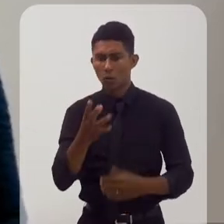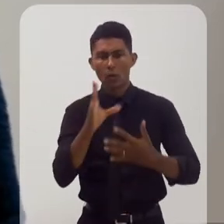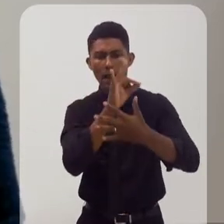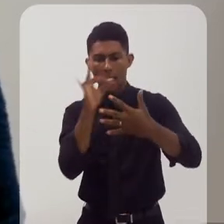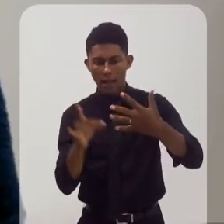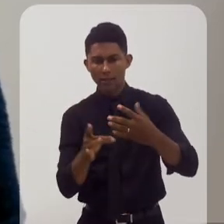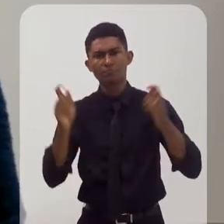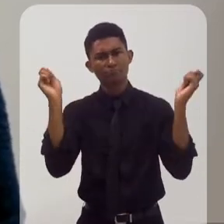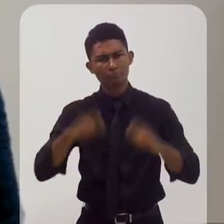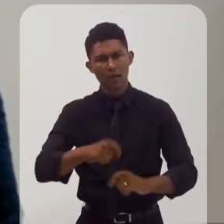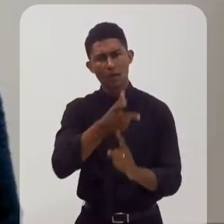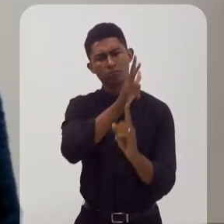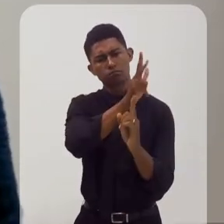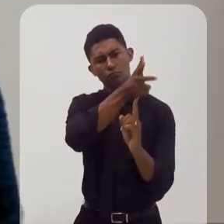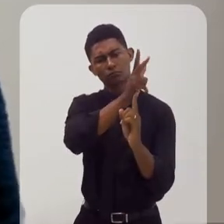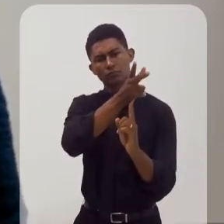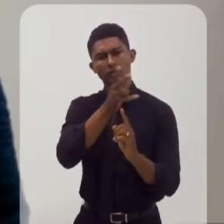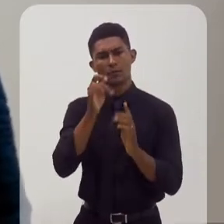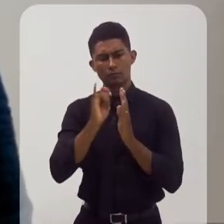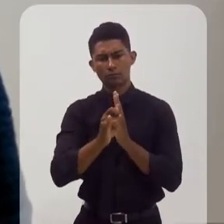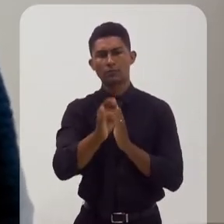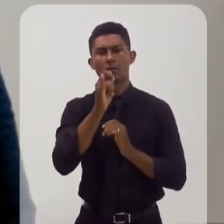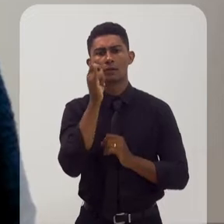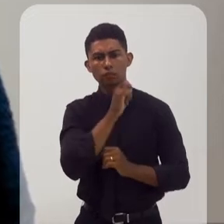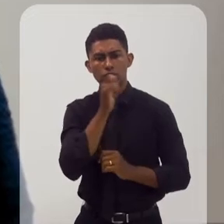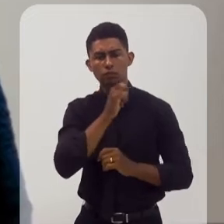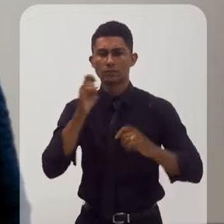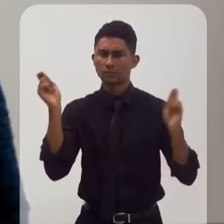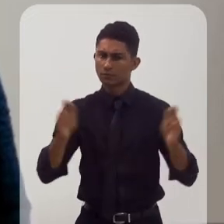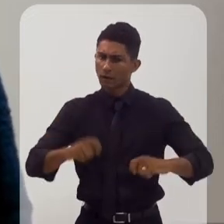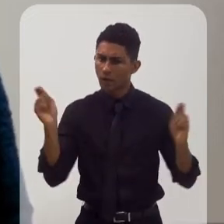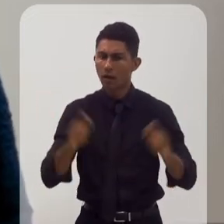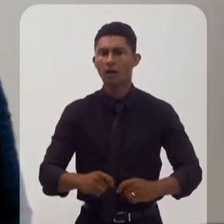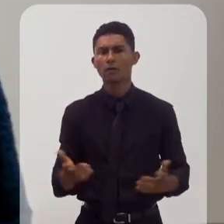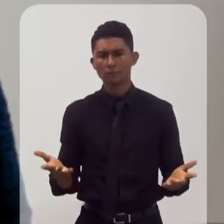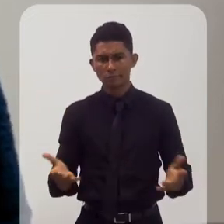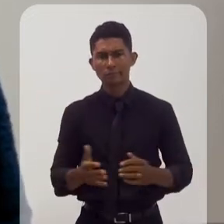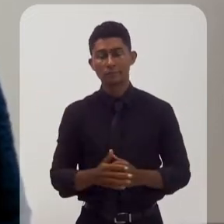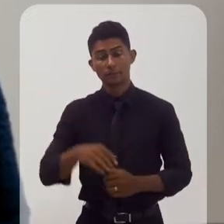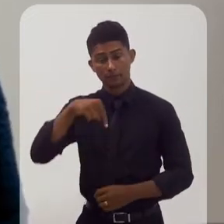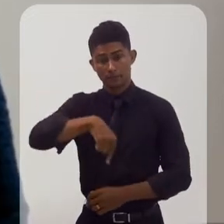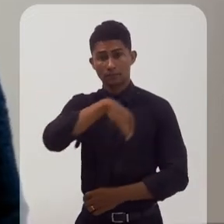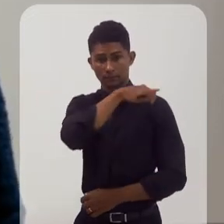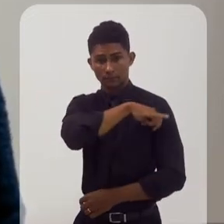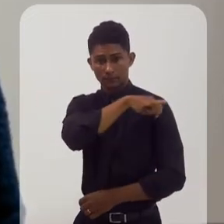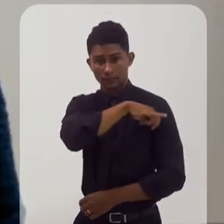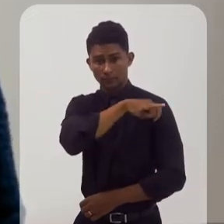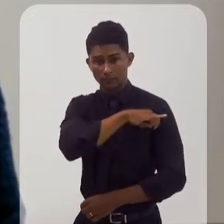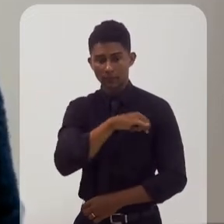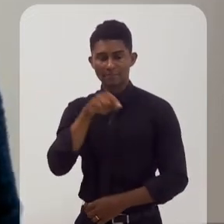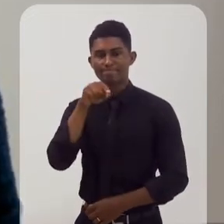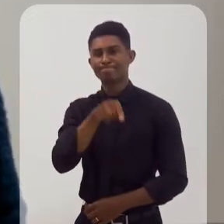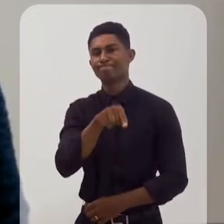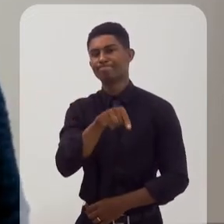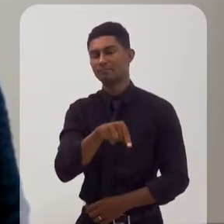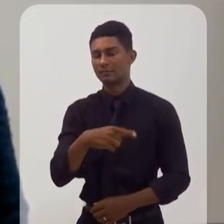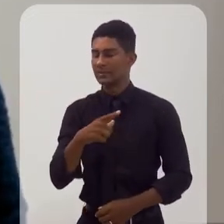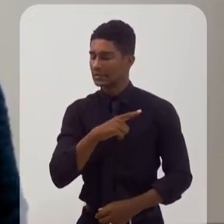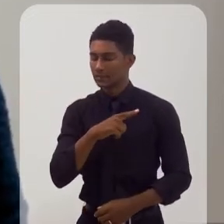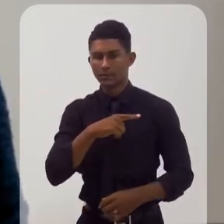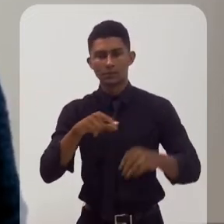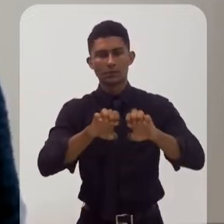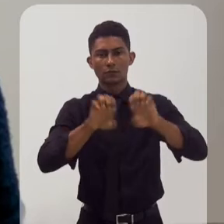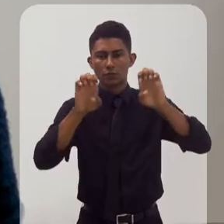que favorecem a instalação de empreendimentos e complexos offshore para a geração de energia. E o Rio de Janeiro, em especial,